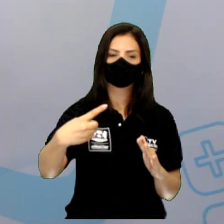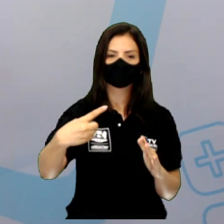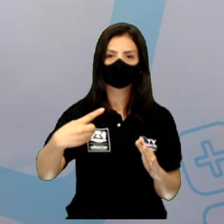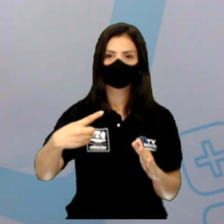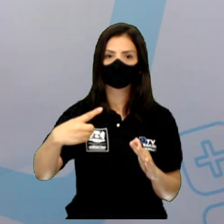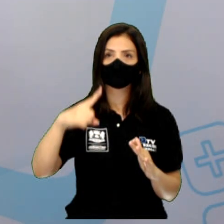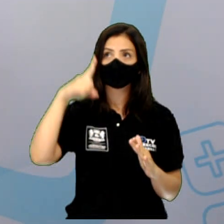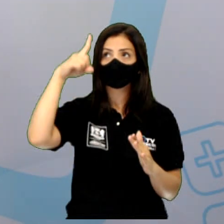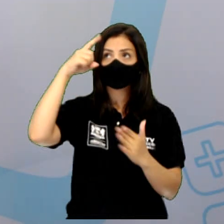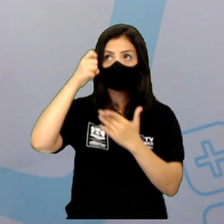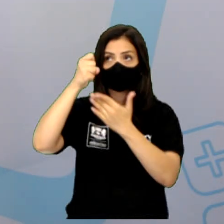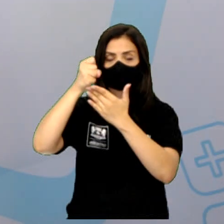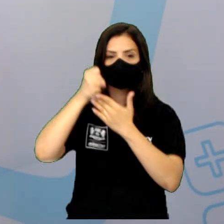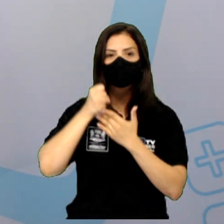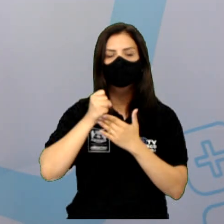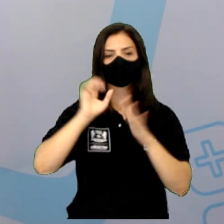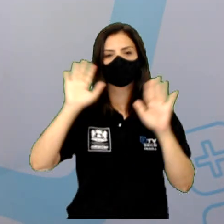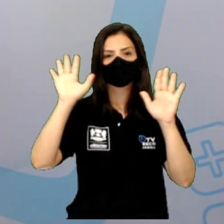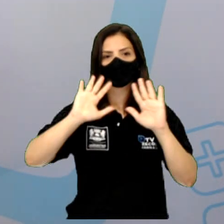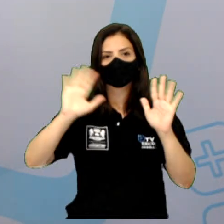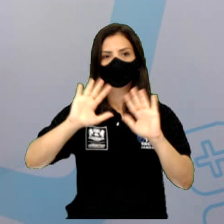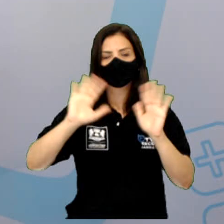Deus assim permitir. Tchau.